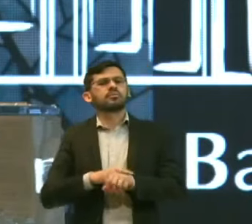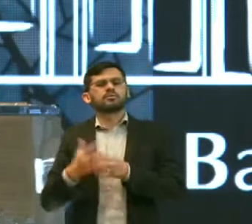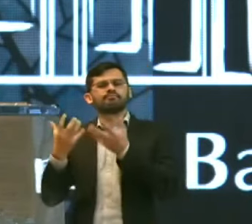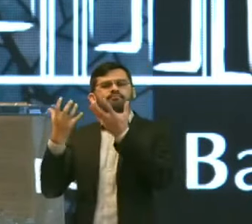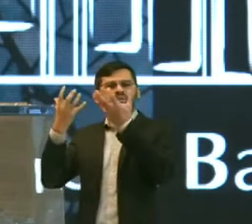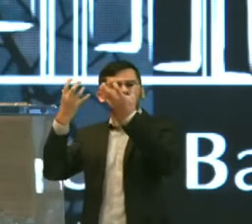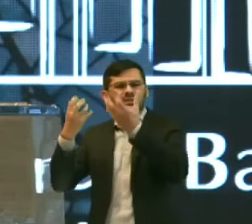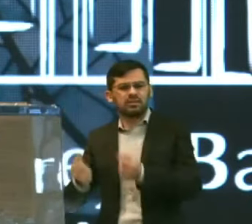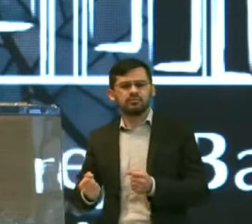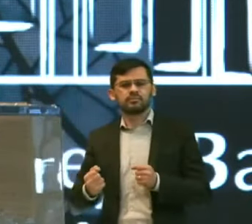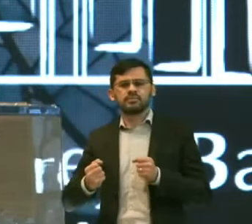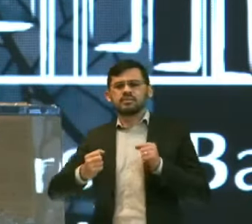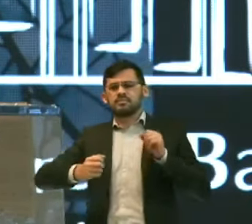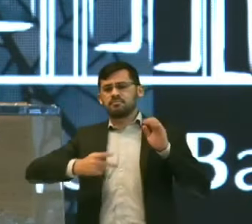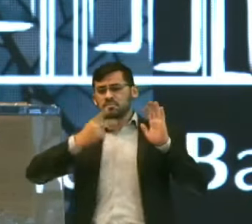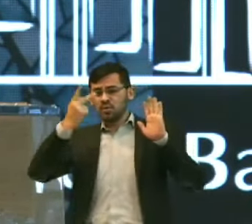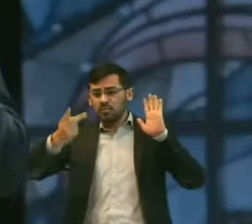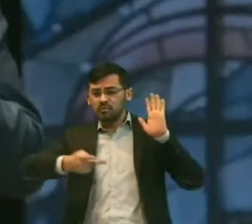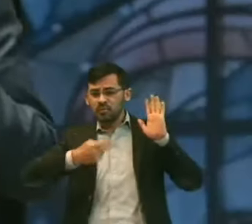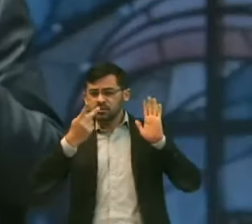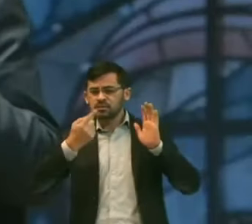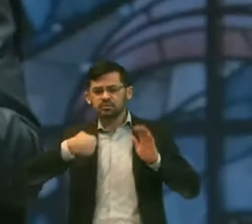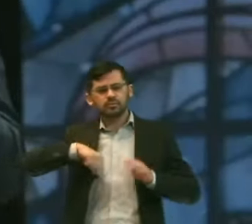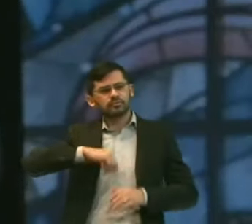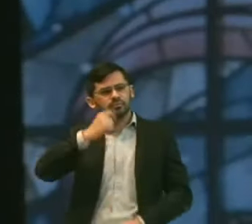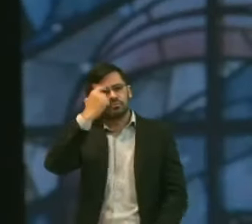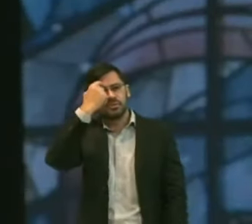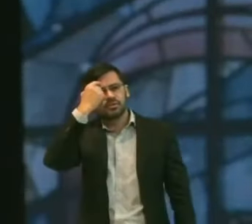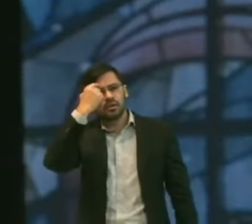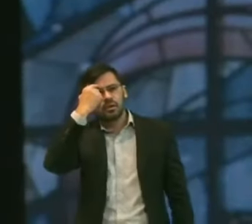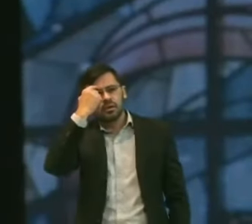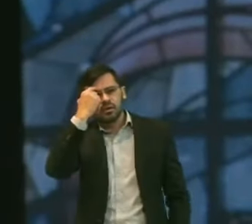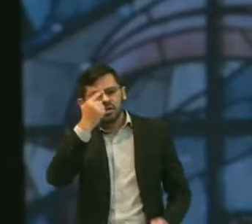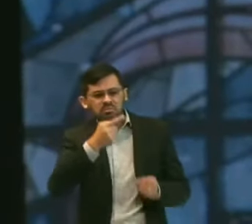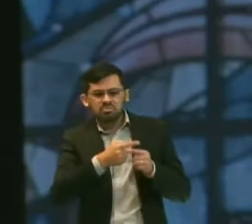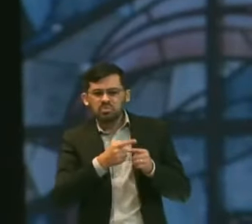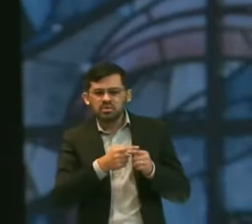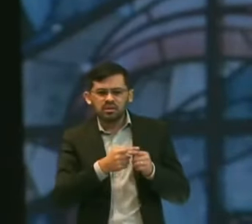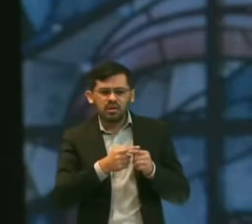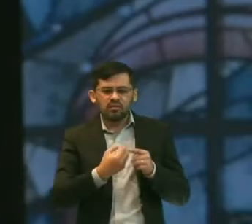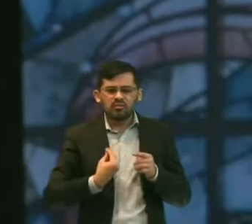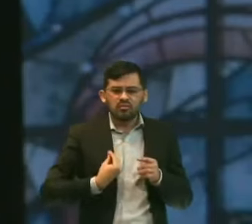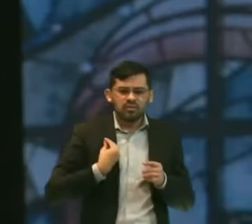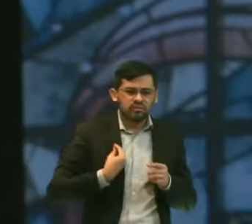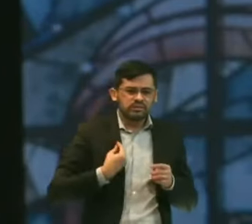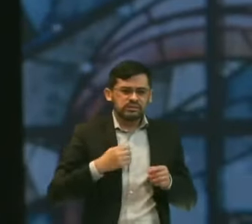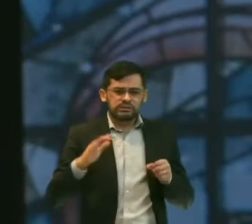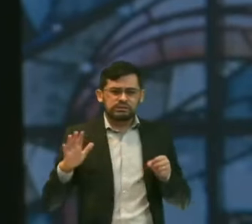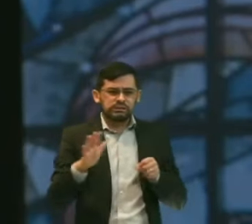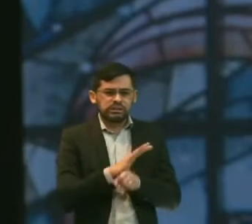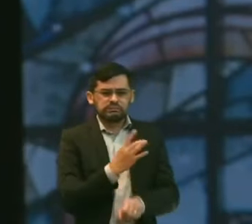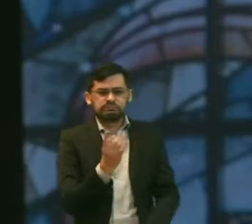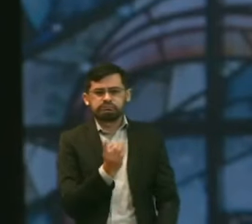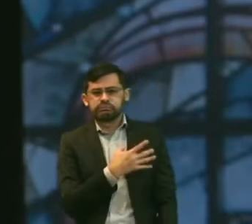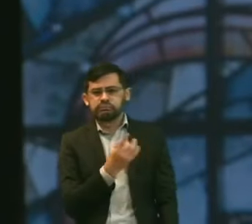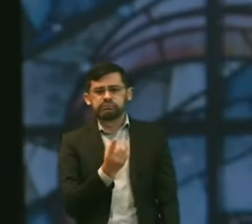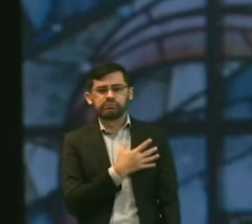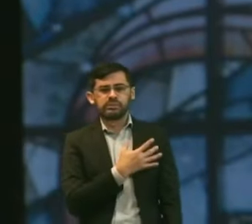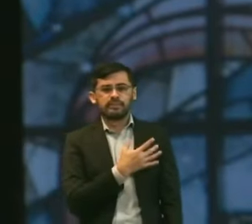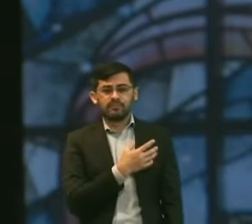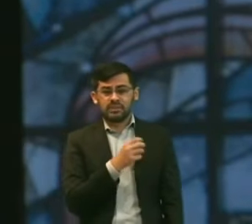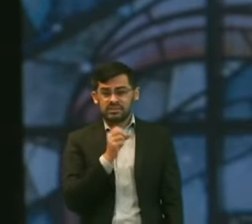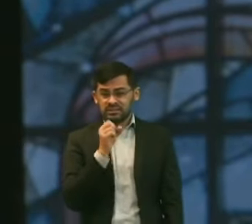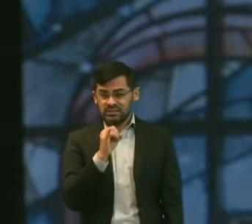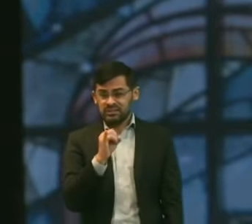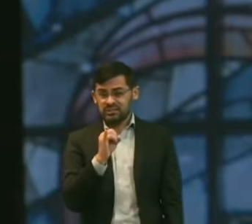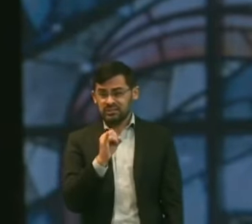promessa A gente vai Perguntar Para a gente Mesmo Por que Que a gente Vive Cheio de medo Se